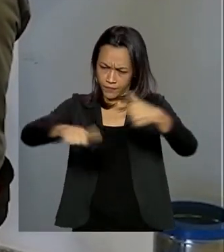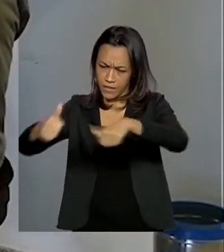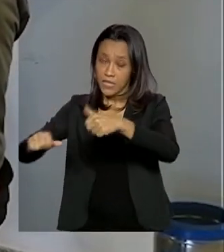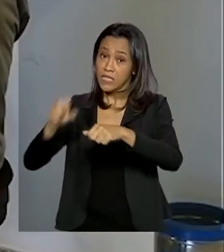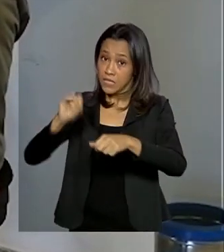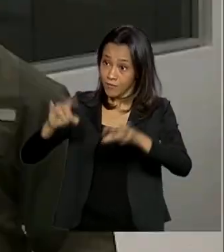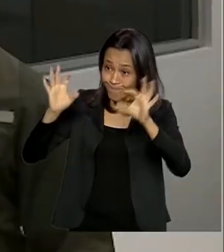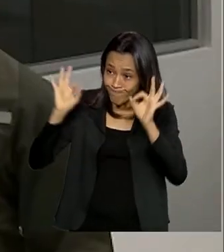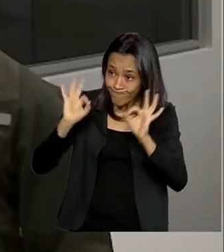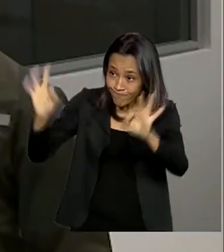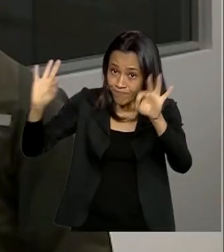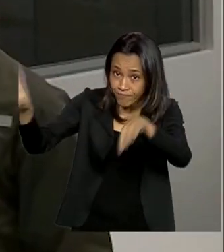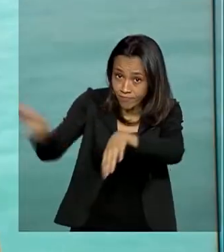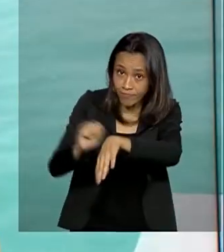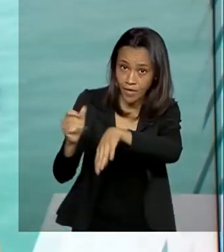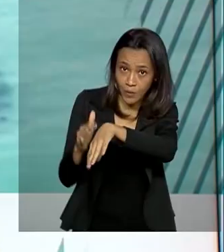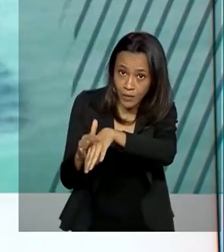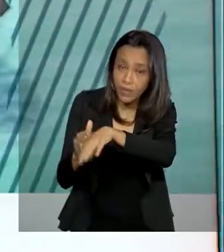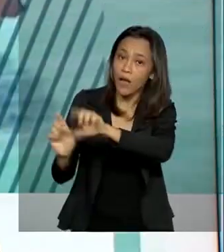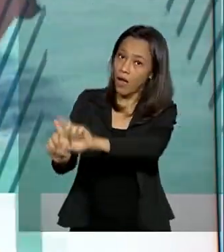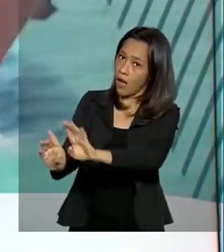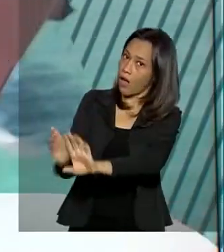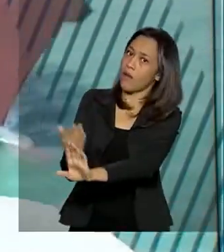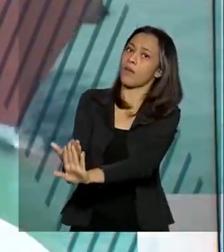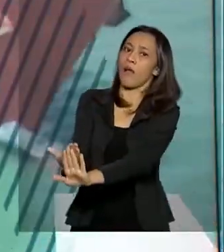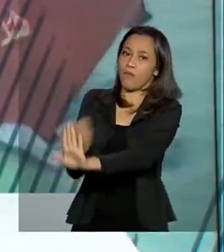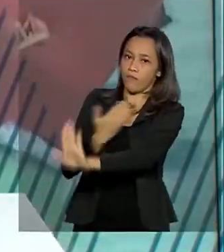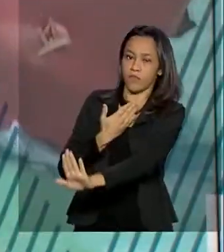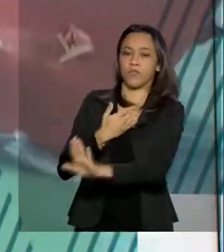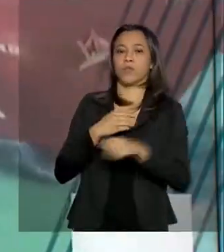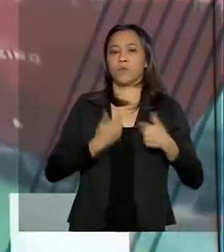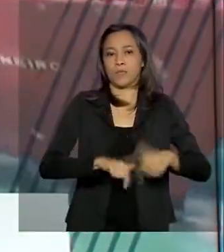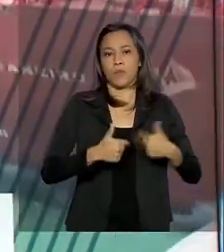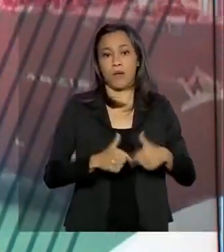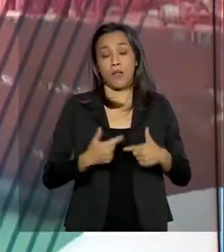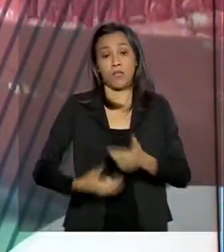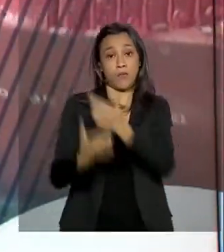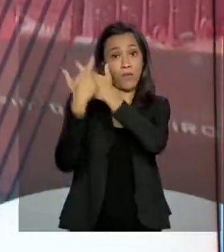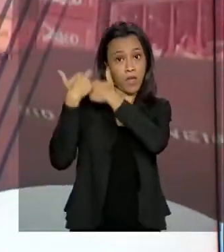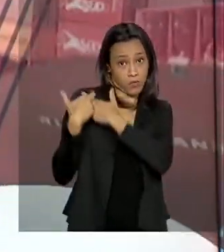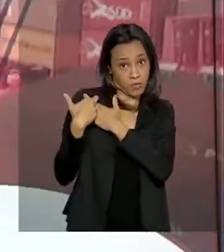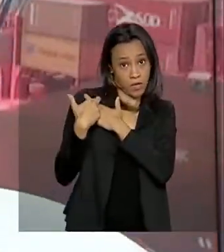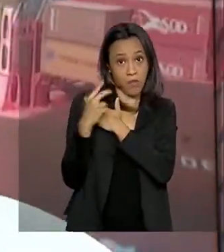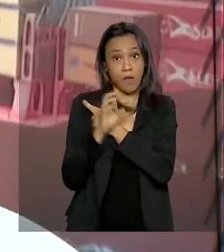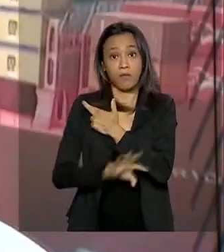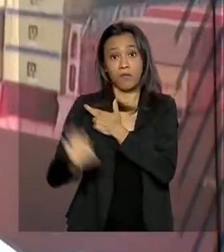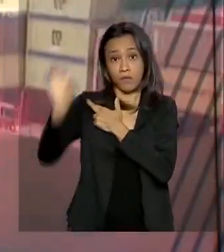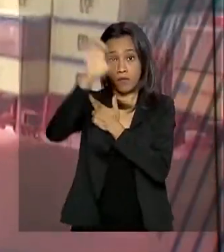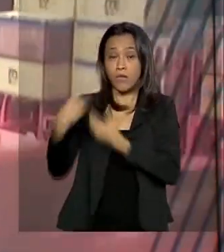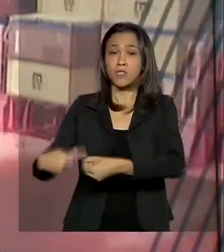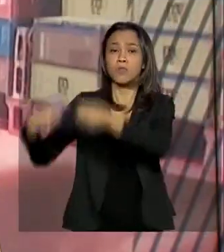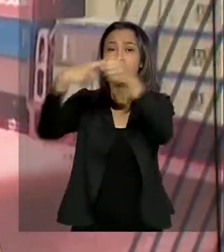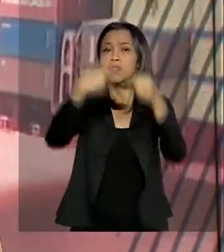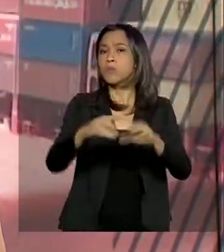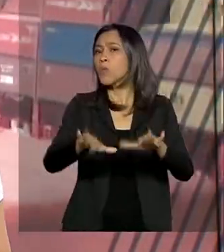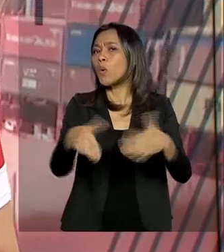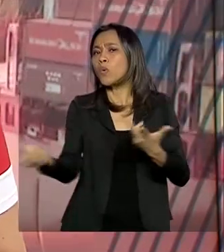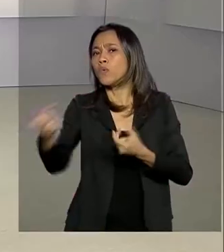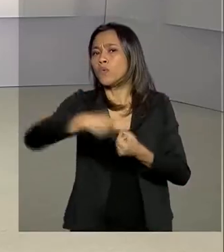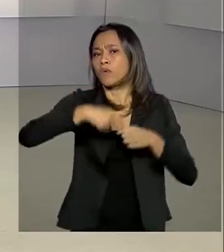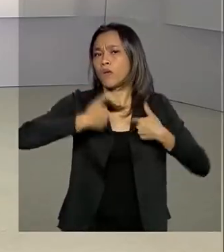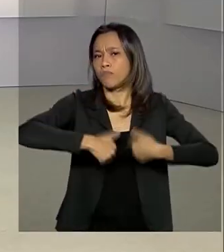confirmação da doença. O documento deixa a cargo dos estados e municípios a decisão sobre a volta das atividades.